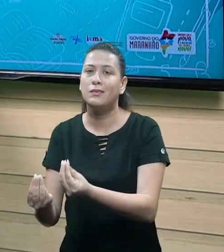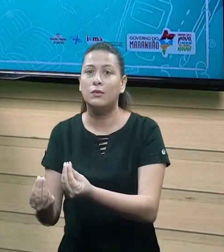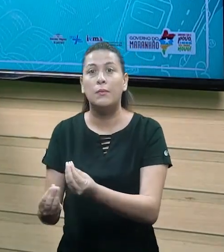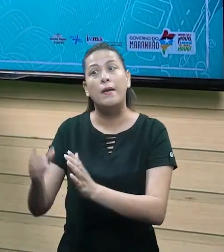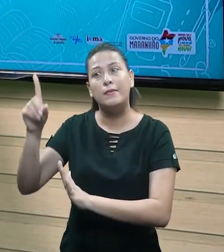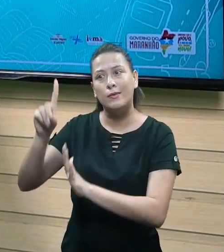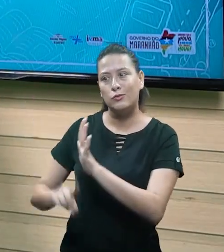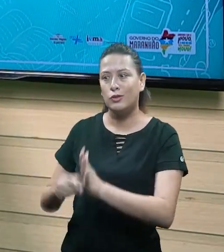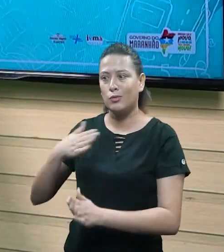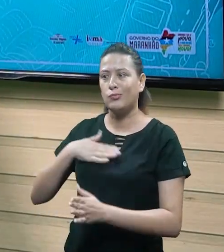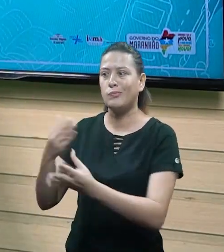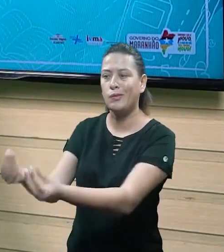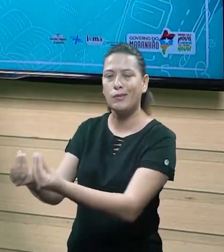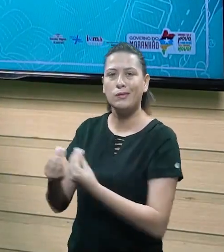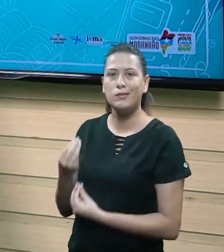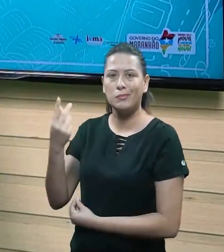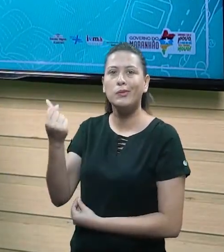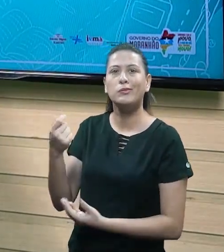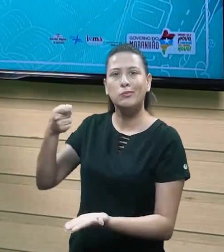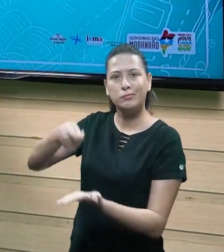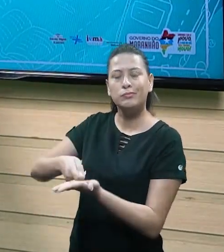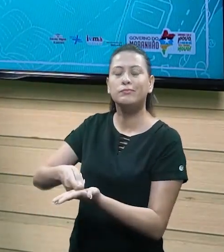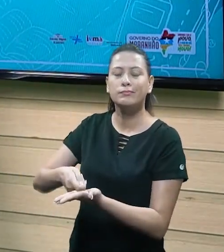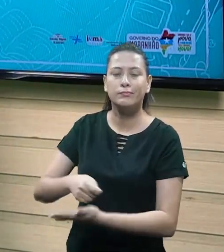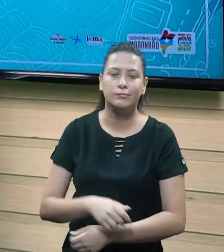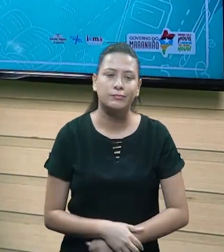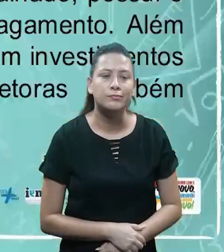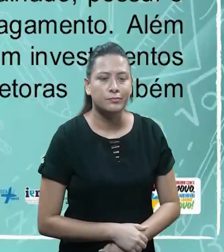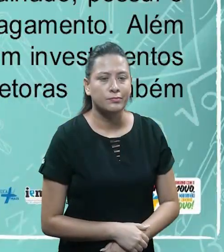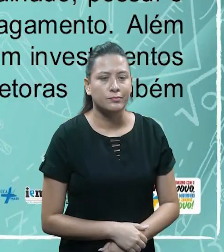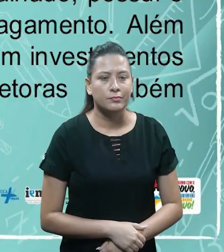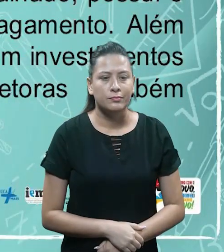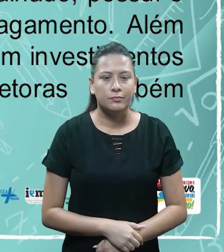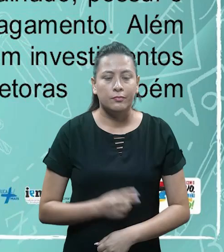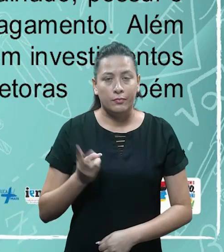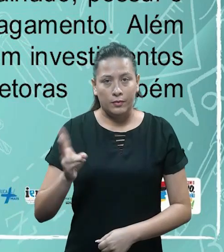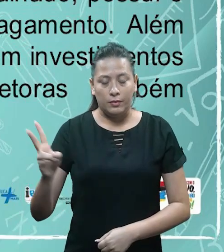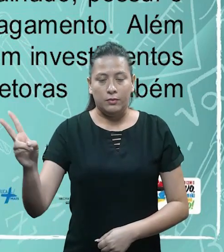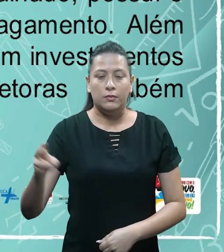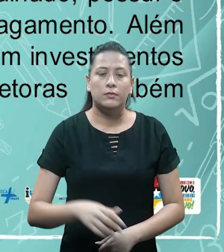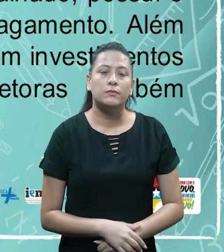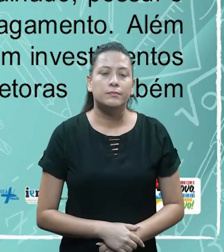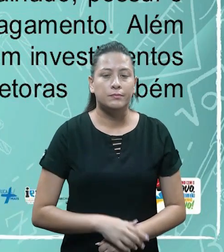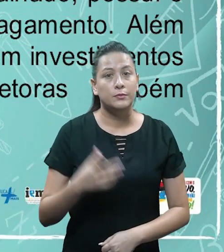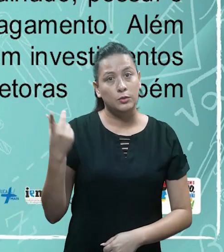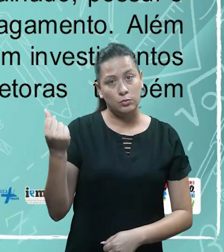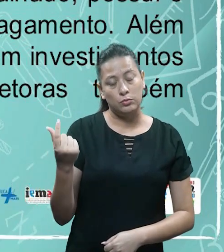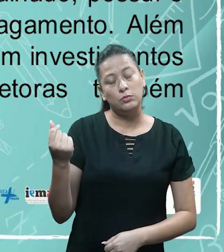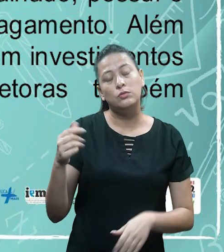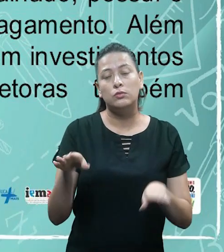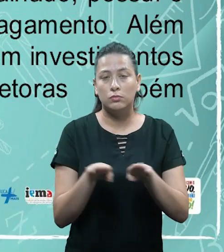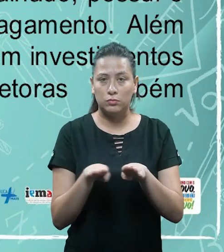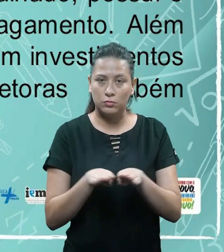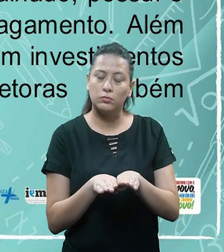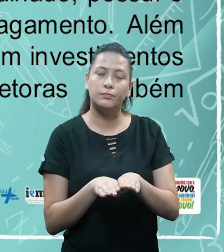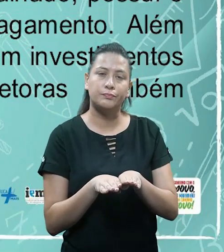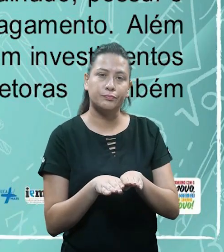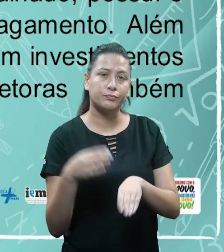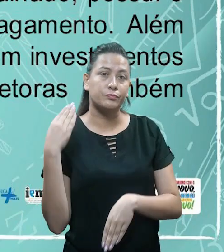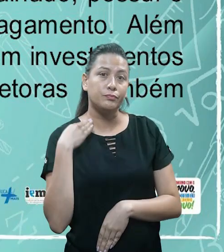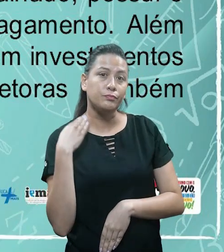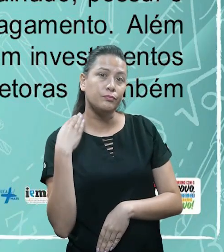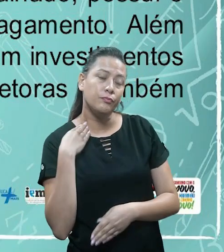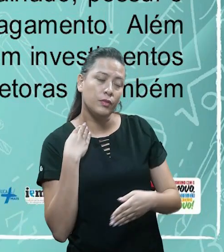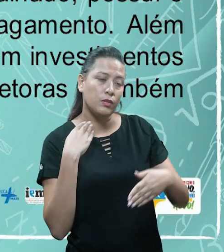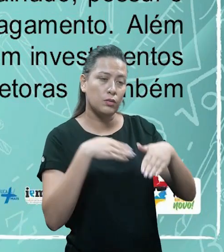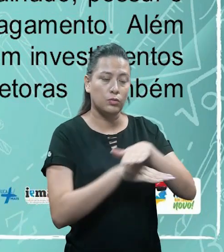direito meu a receber, porque ela vai estar pagando, eu vou estar recebendo algum que é de direito meu, tá bem? Então, dando continuidade. Além disso, o dinheiro depositado em conta corrente